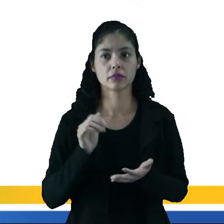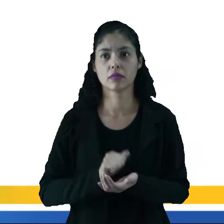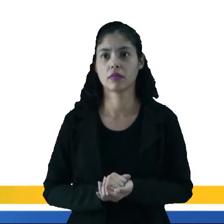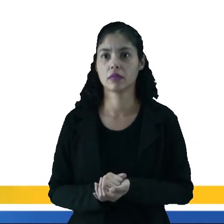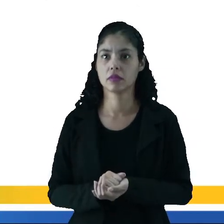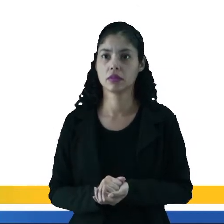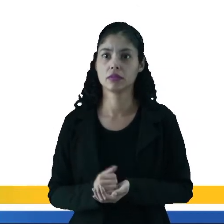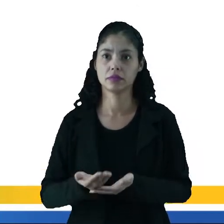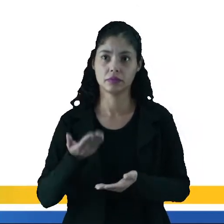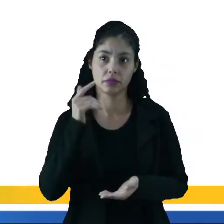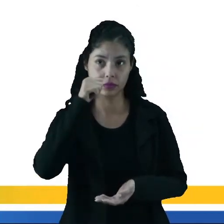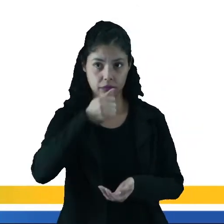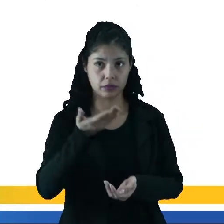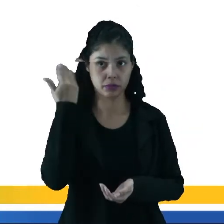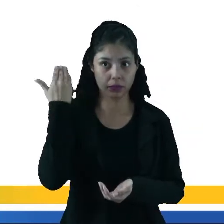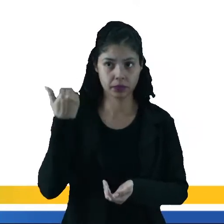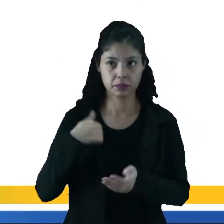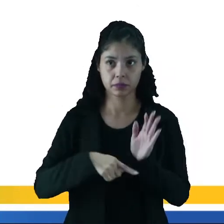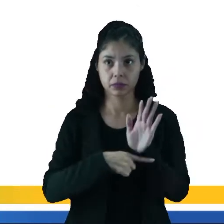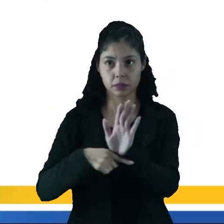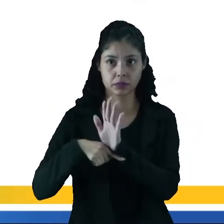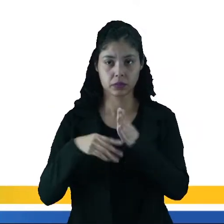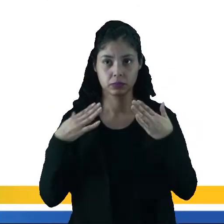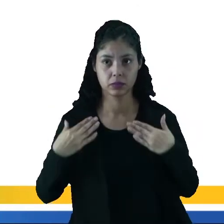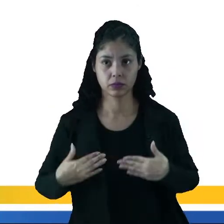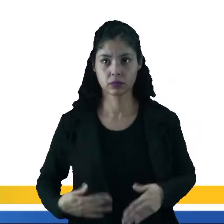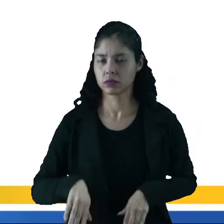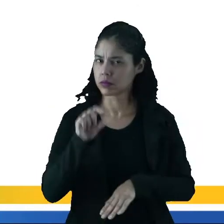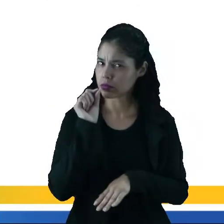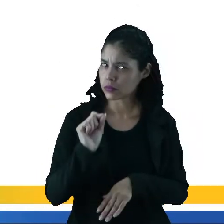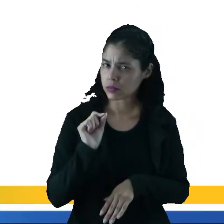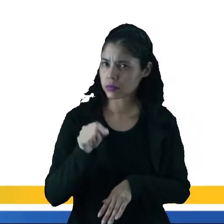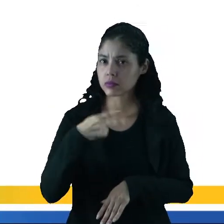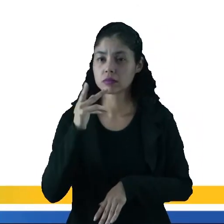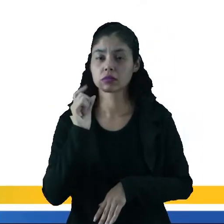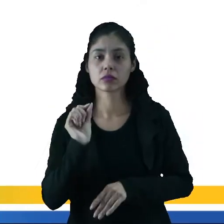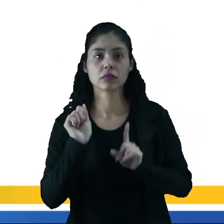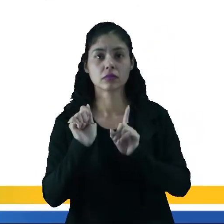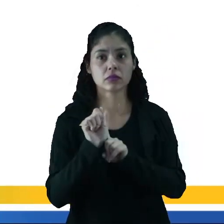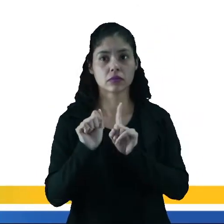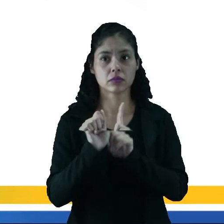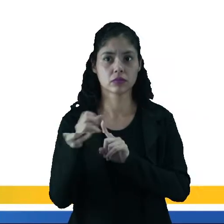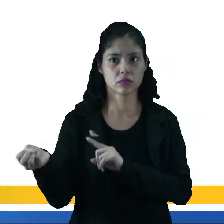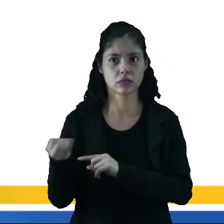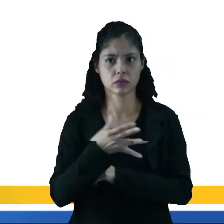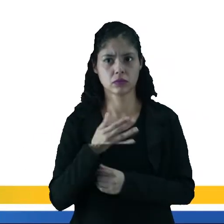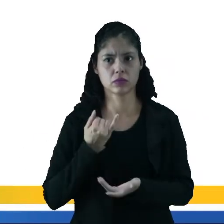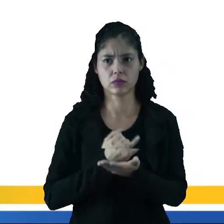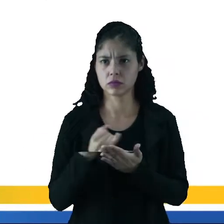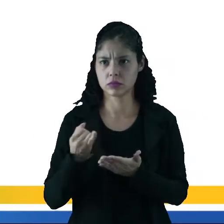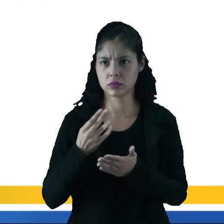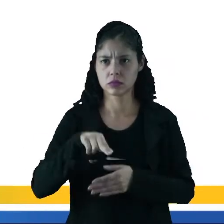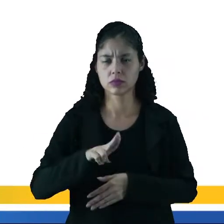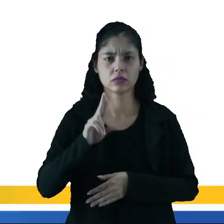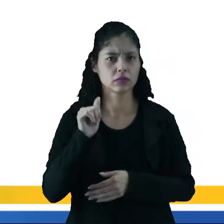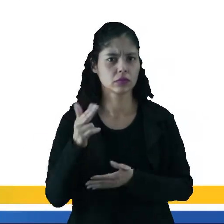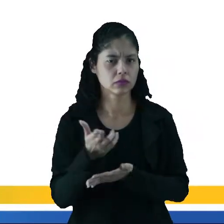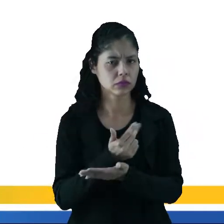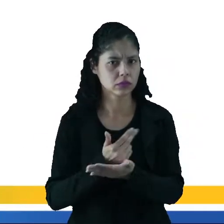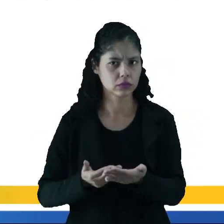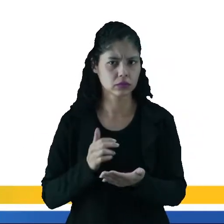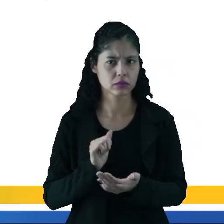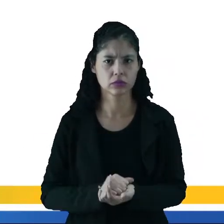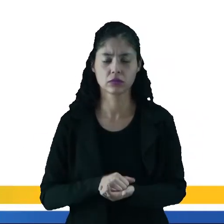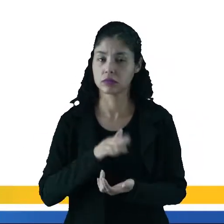então, à antiguidade e à representação do corpo, o que a gente pode afirmar? Que inovou ao introduzir a nudez,